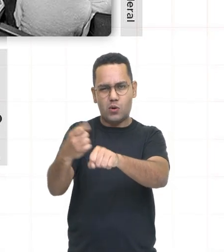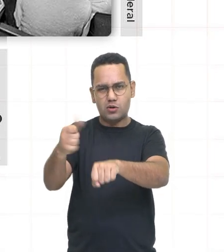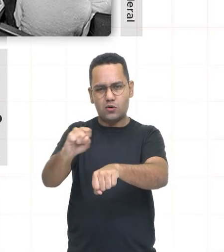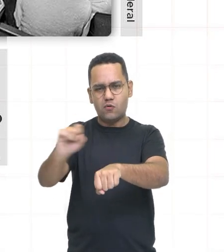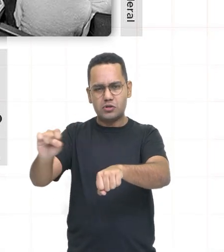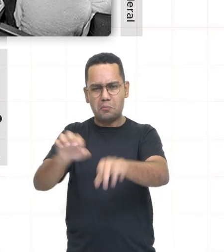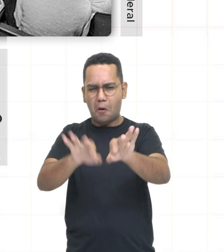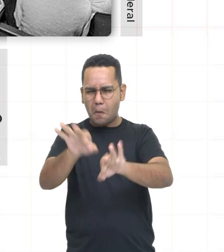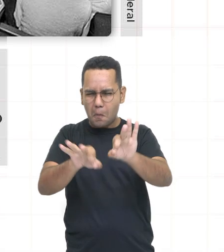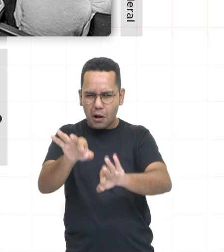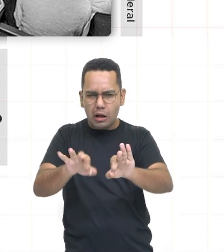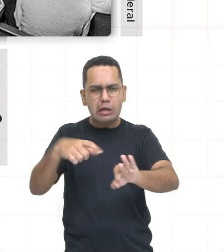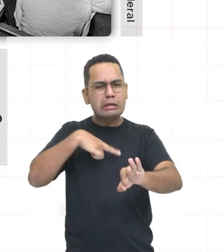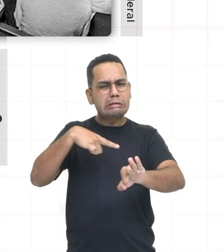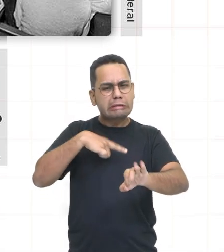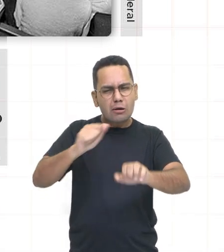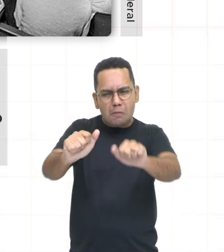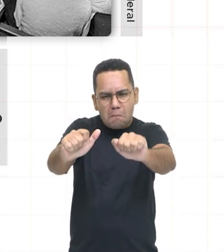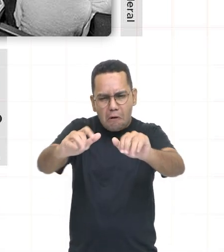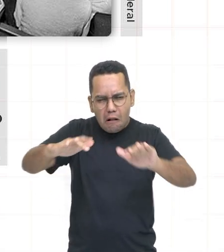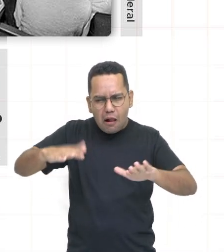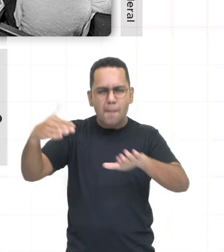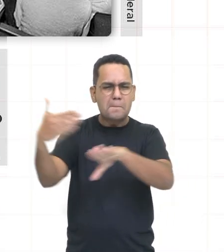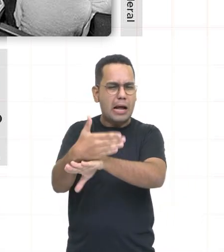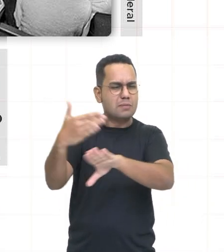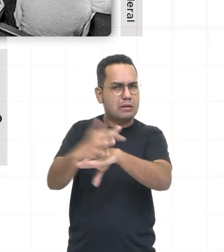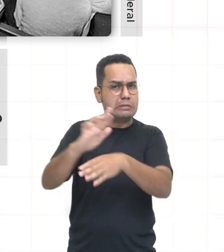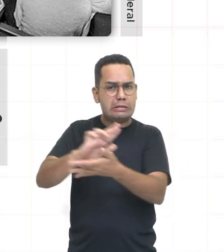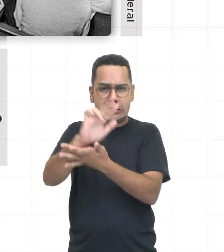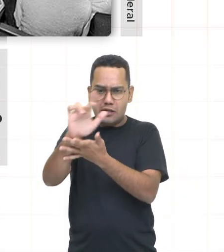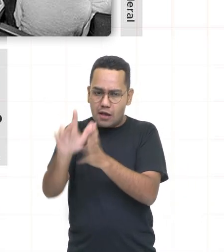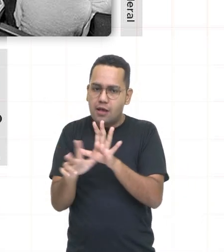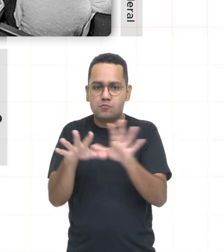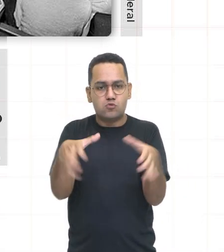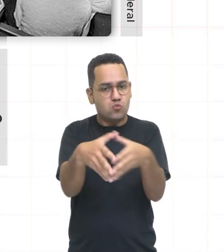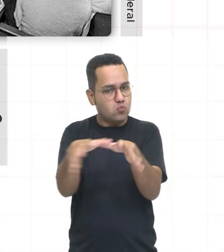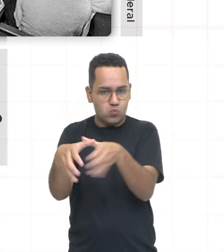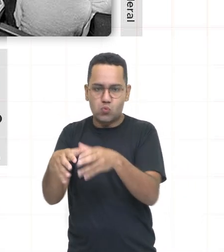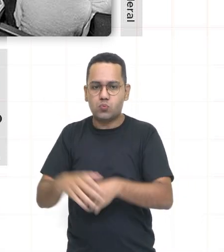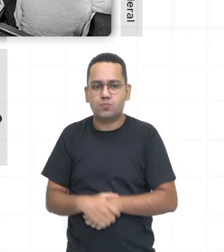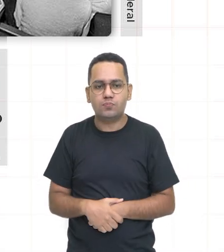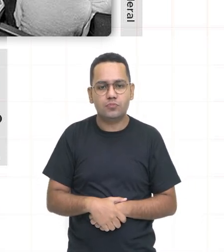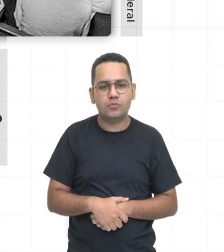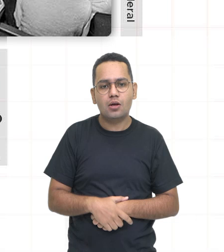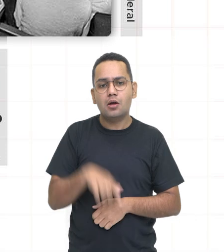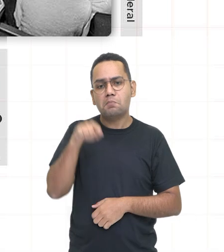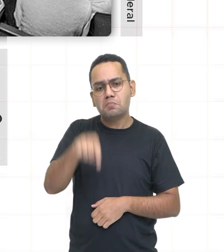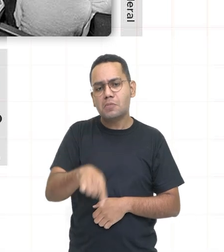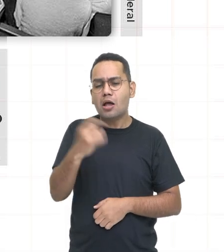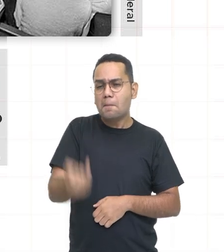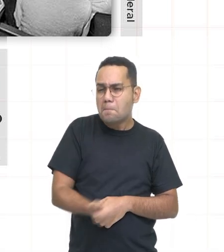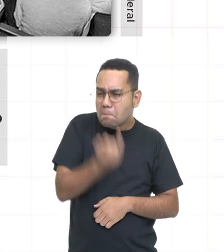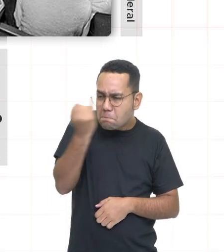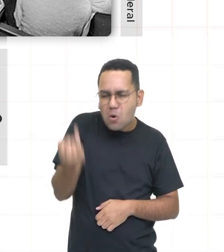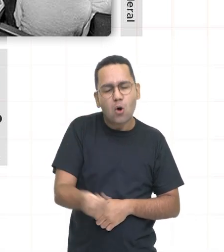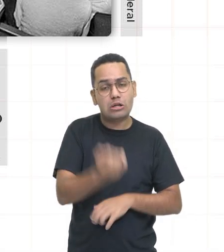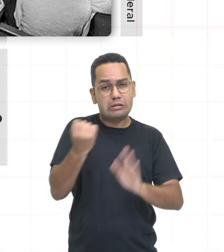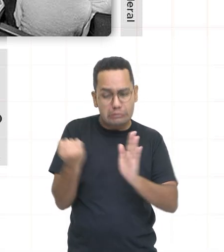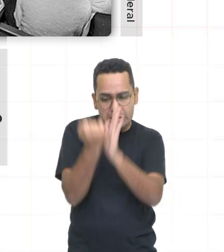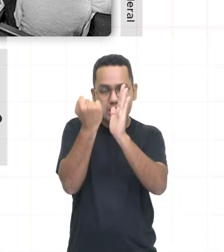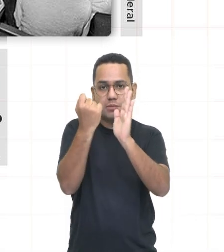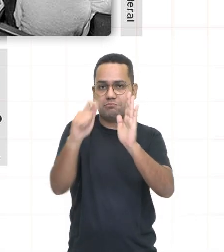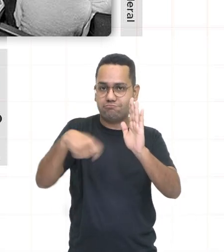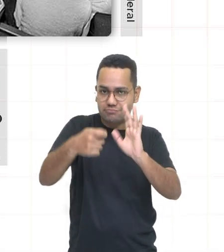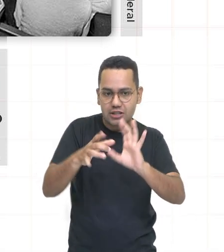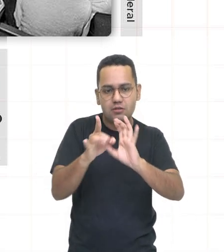A elaboração da Constituição de 88 ficou marcada pela ampla participação de grupos populares e a Constituição